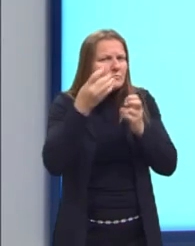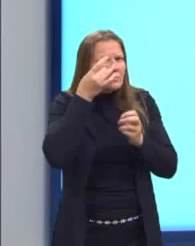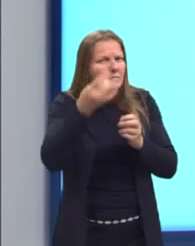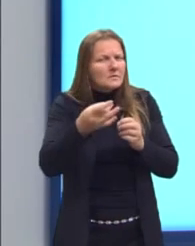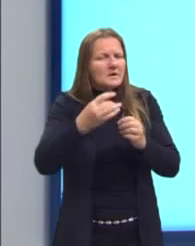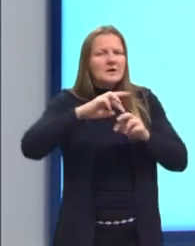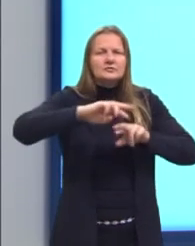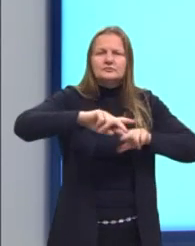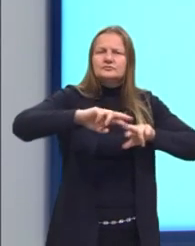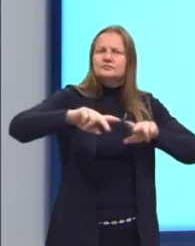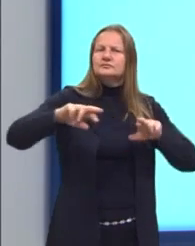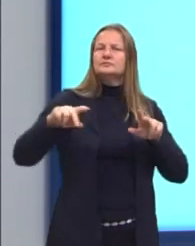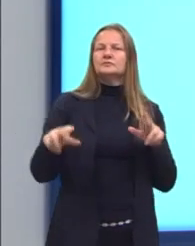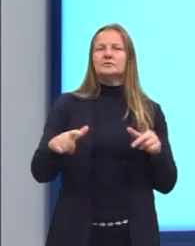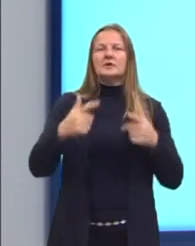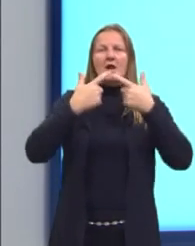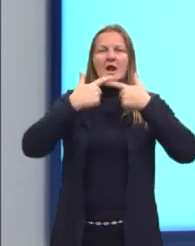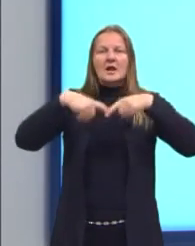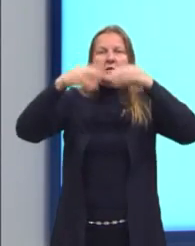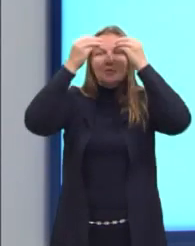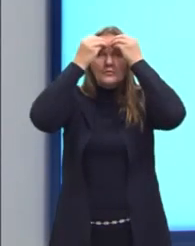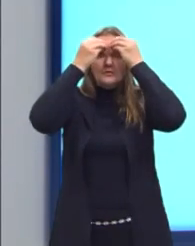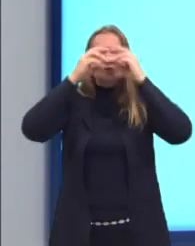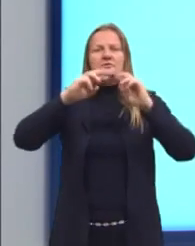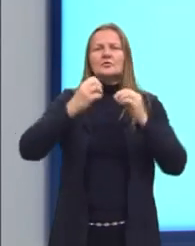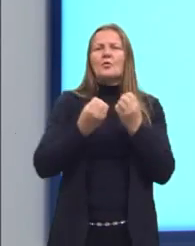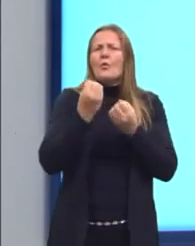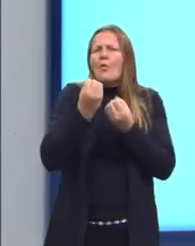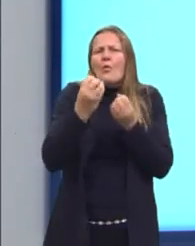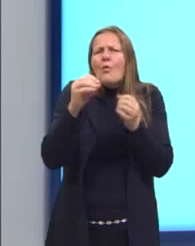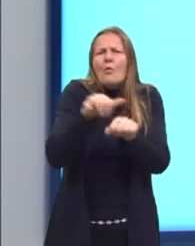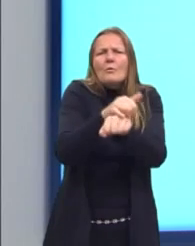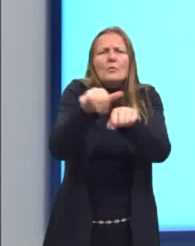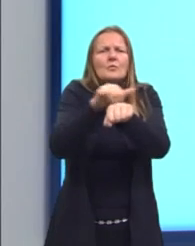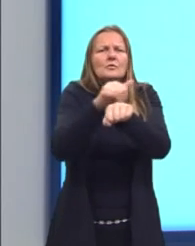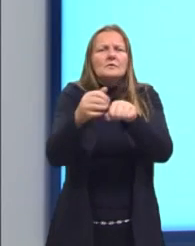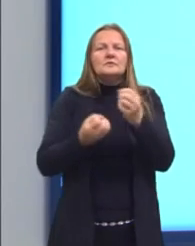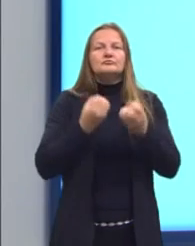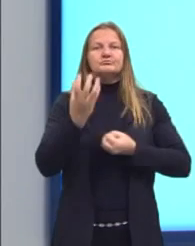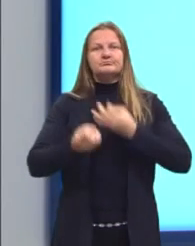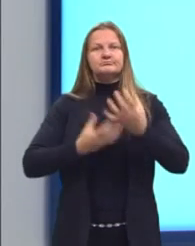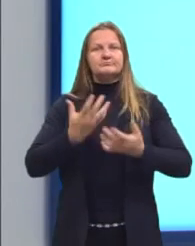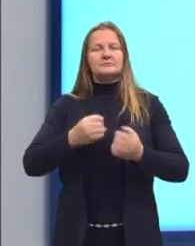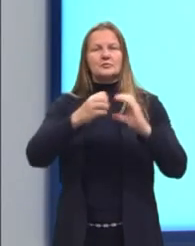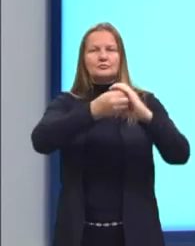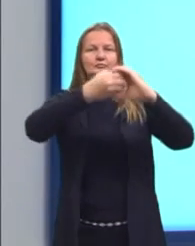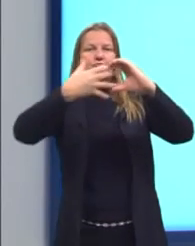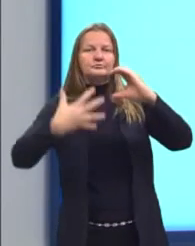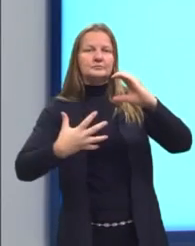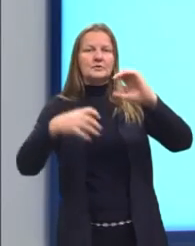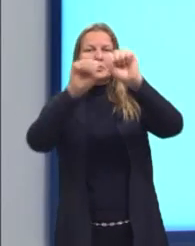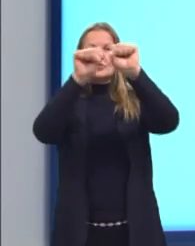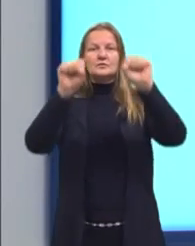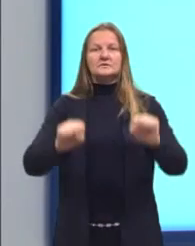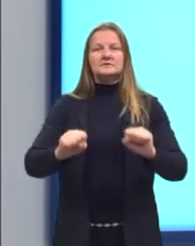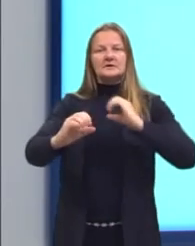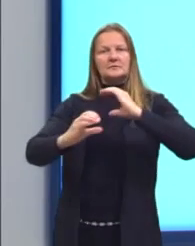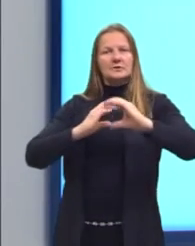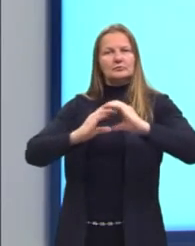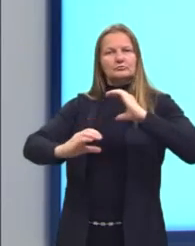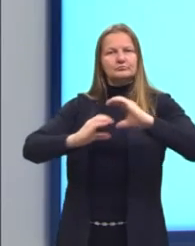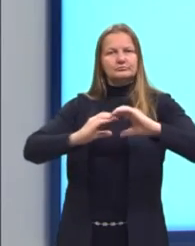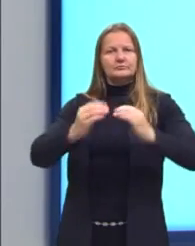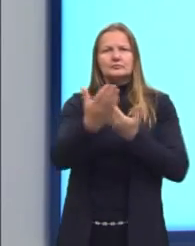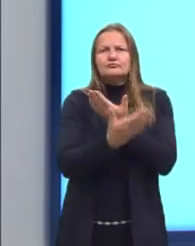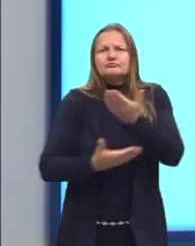linguagens e seus recursos expressivos como elementos de caracterização dos sistemas de comunicação.